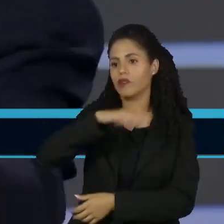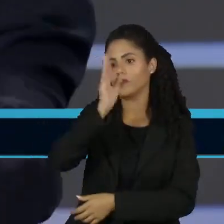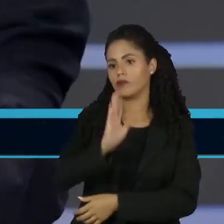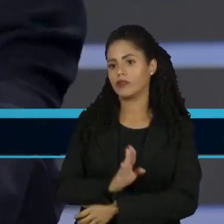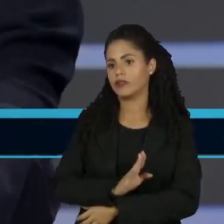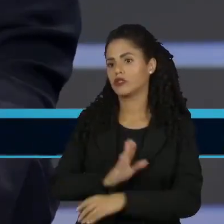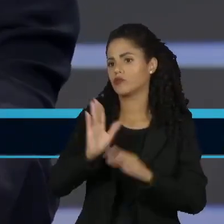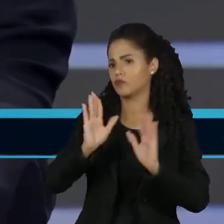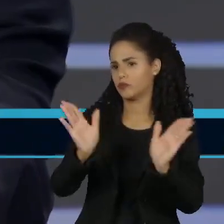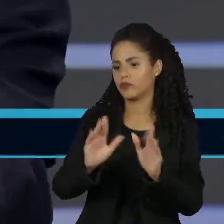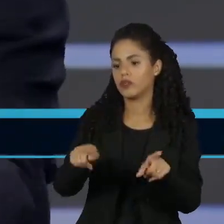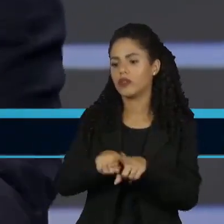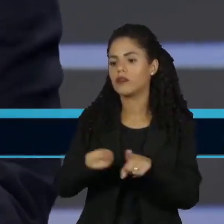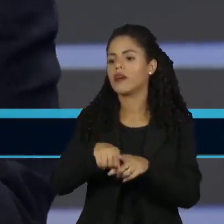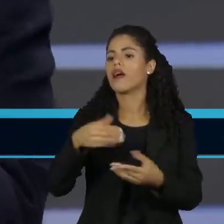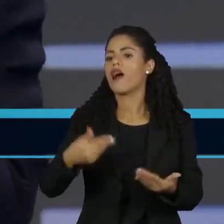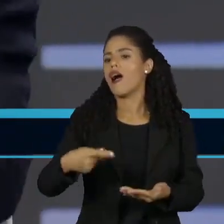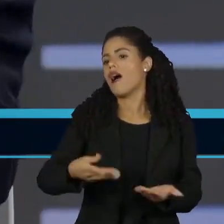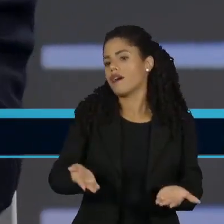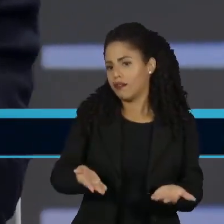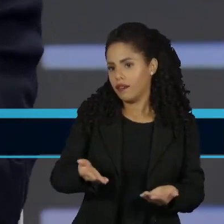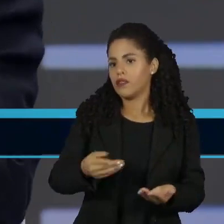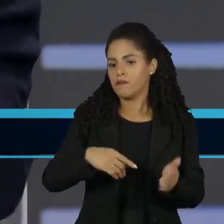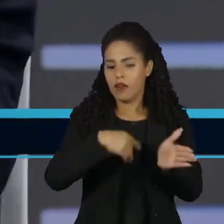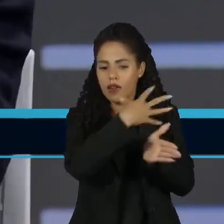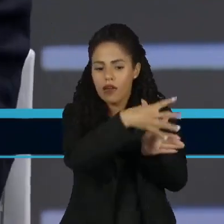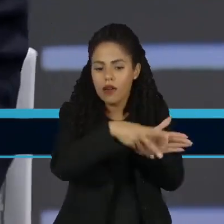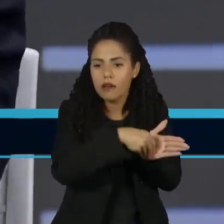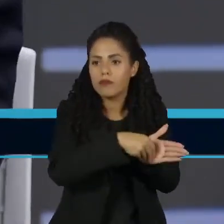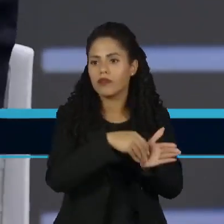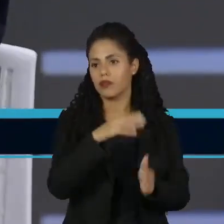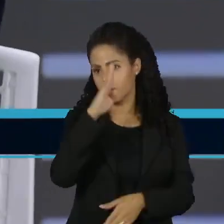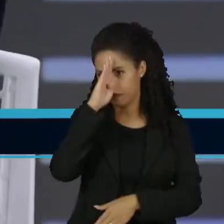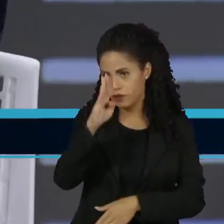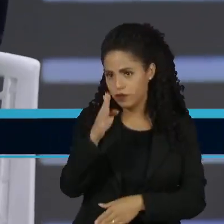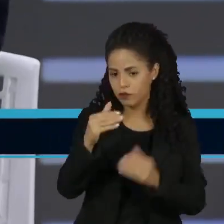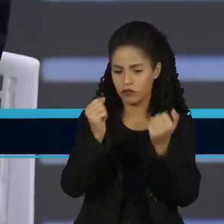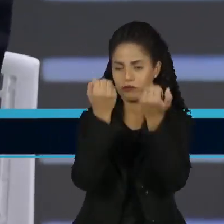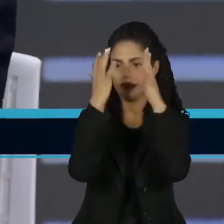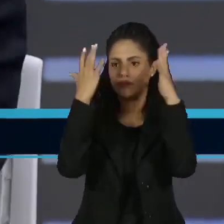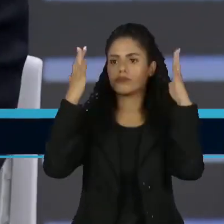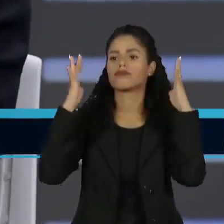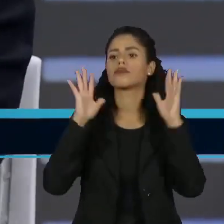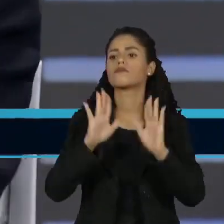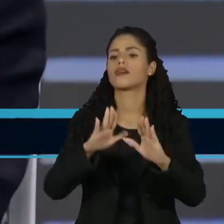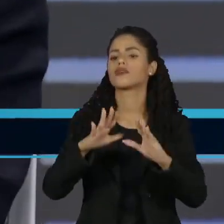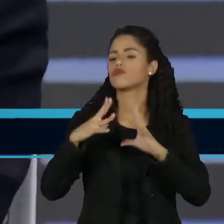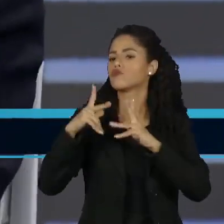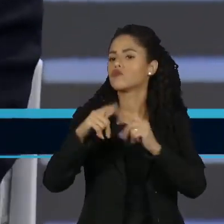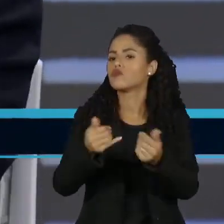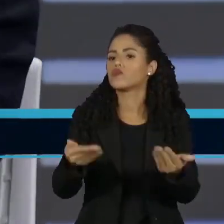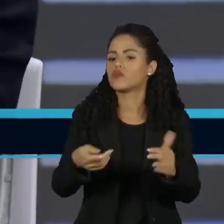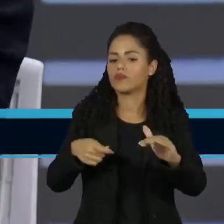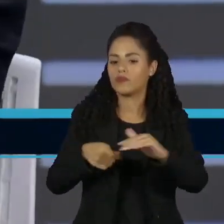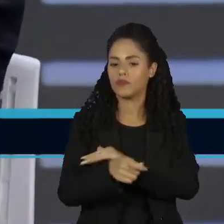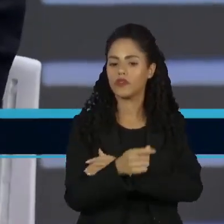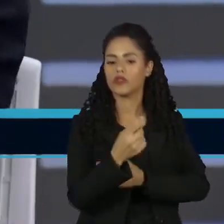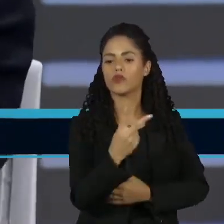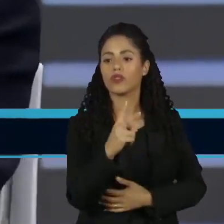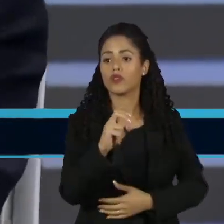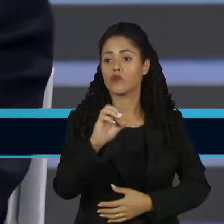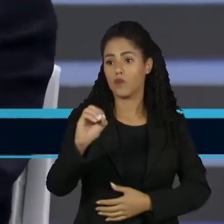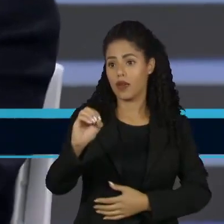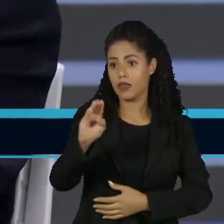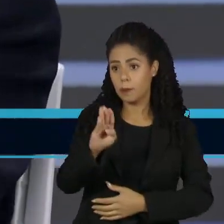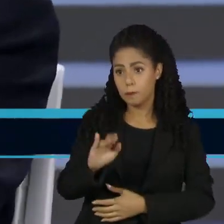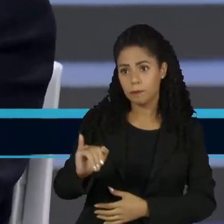floresta amazônica. A aspiração é gerar um fundo de 250 bilhões.